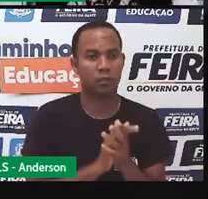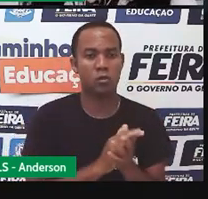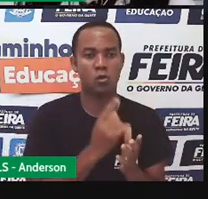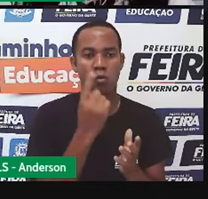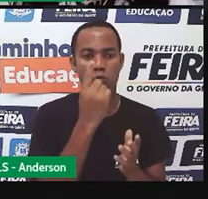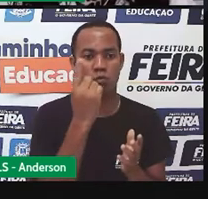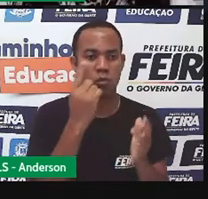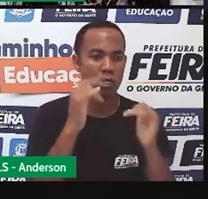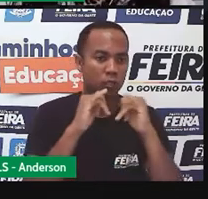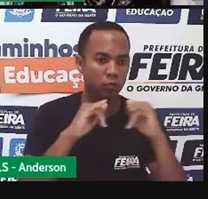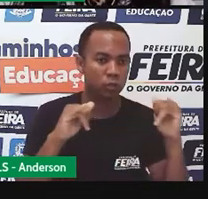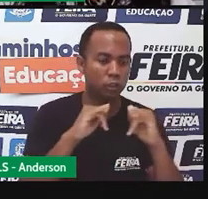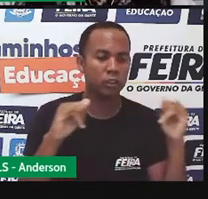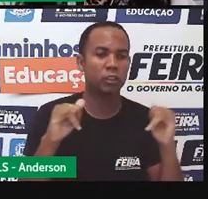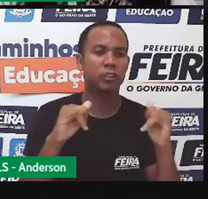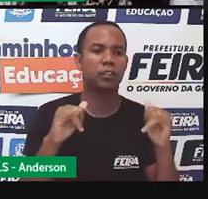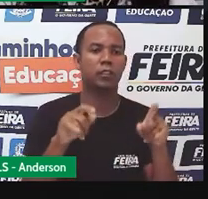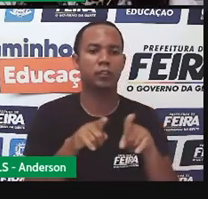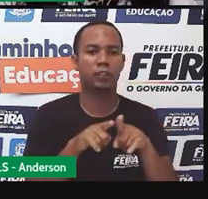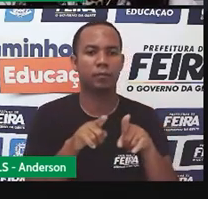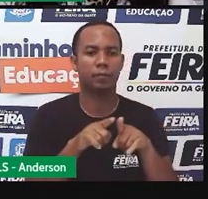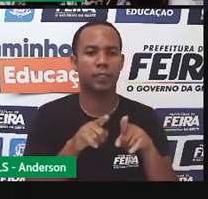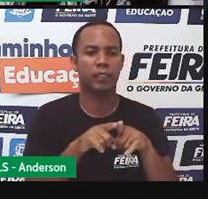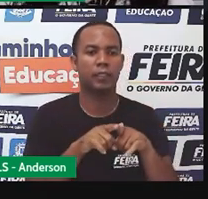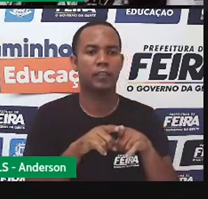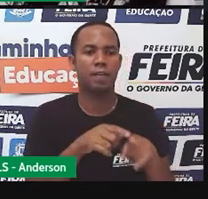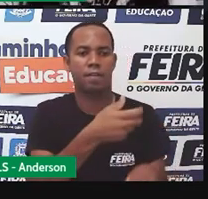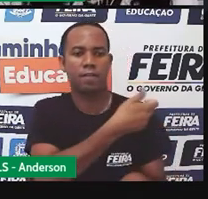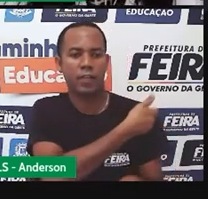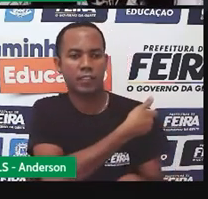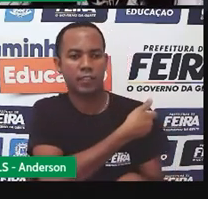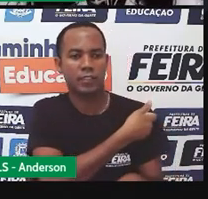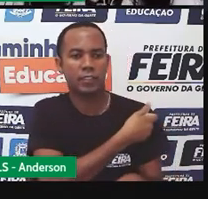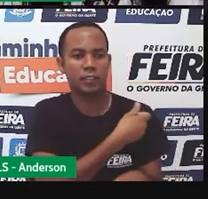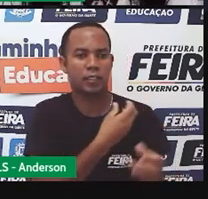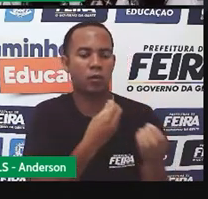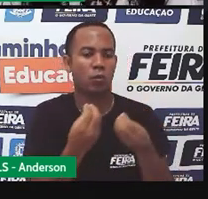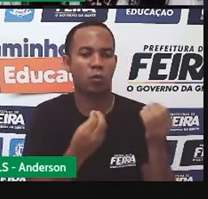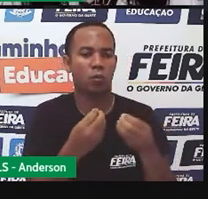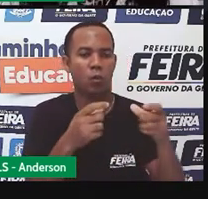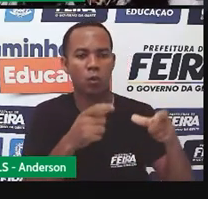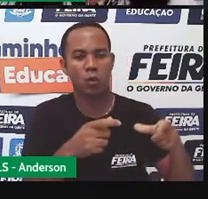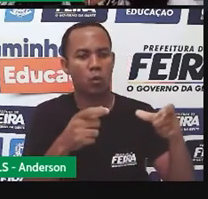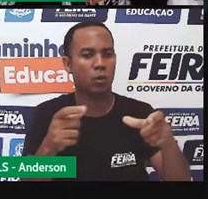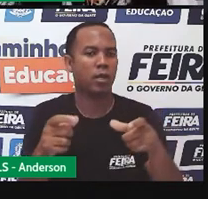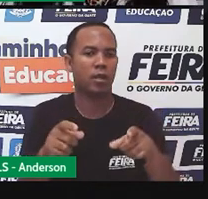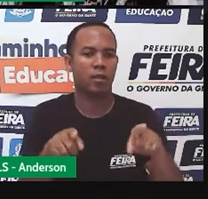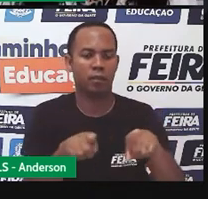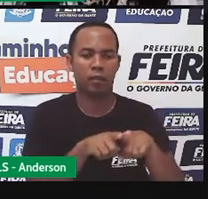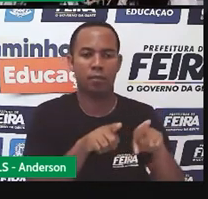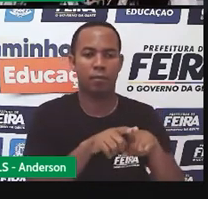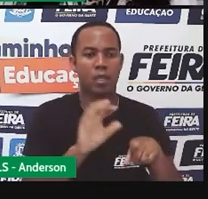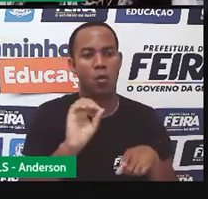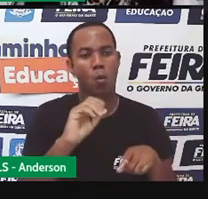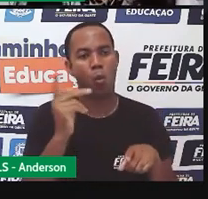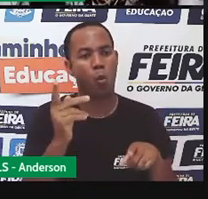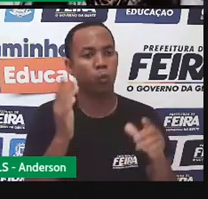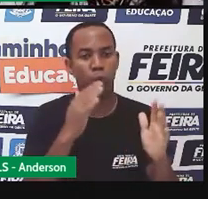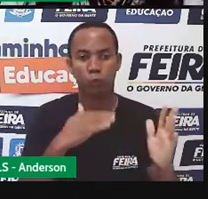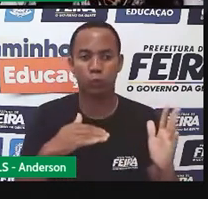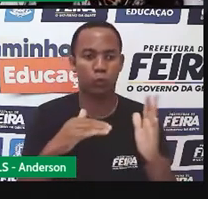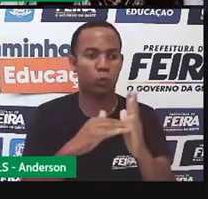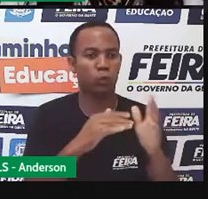notícia sobre a vacina contra covid-19, vai estar em algum jornal ou em todos os jornais.